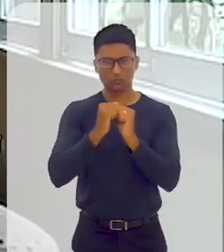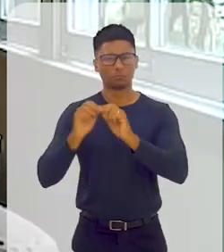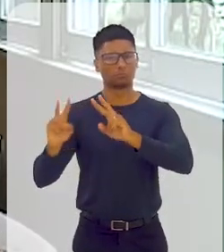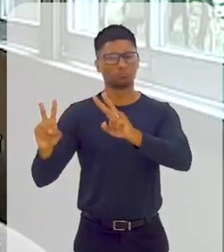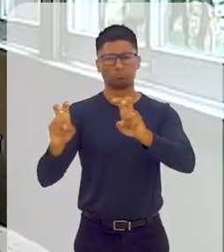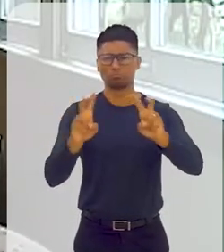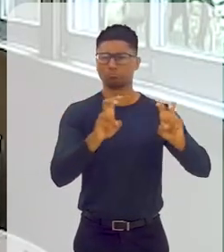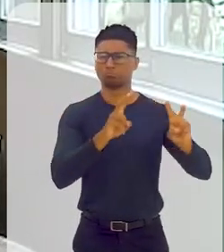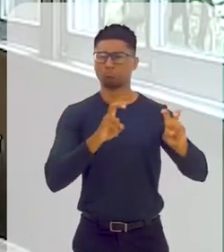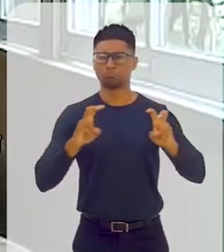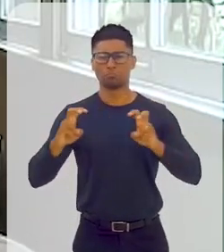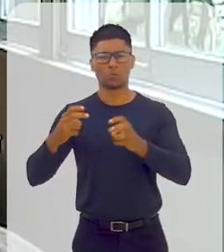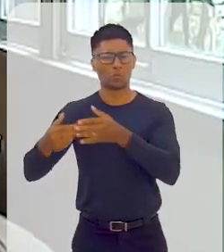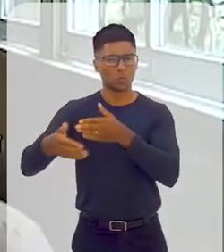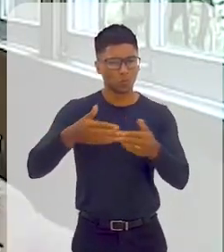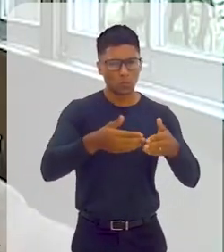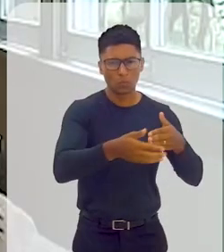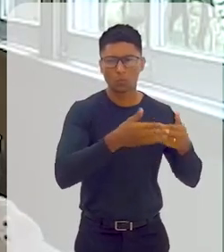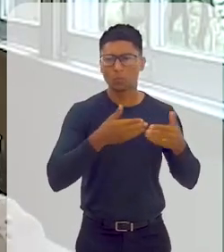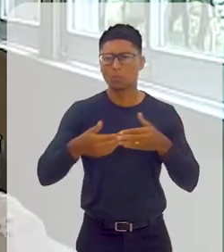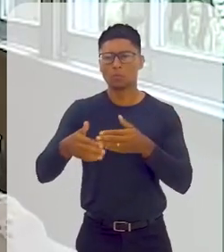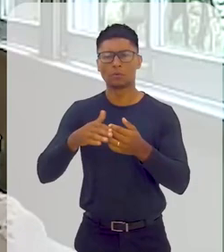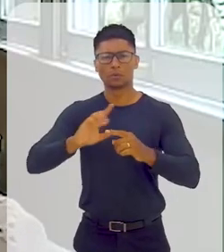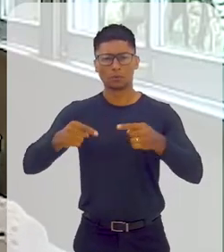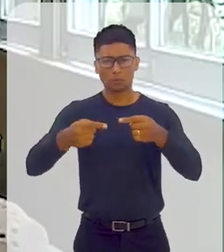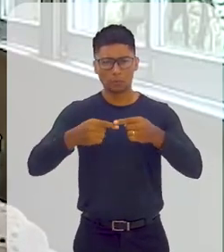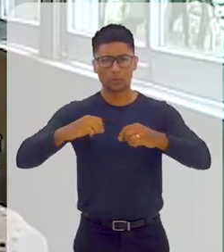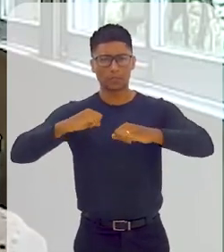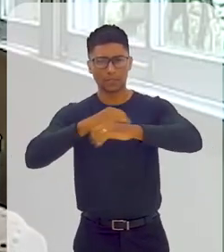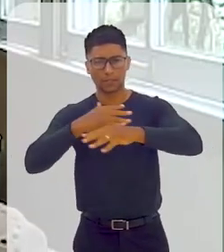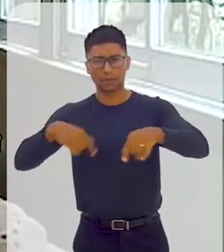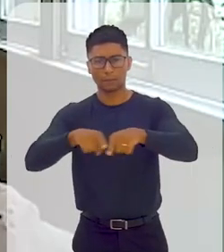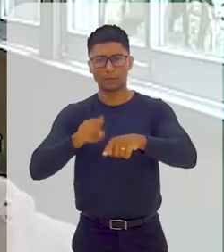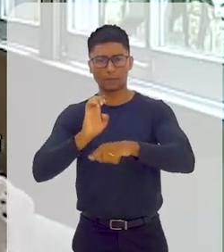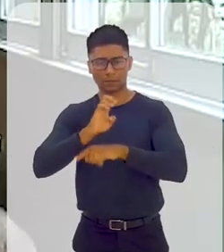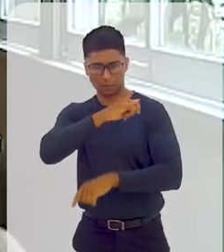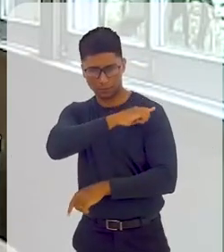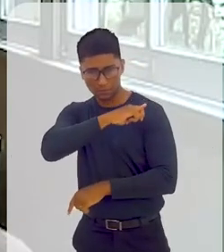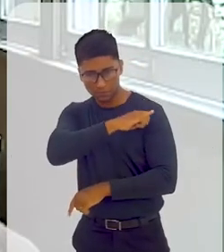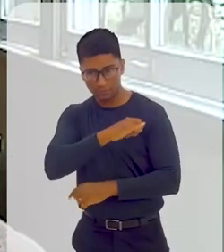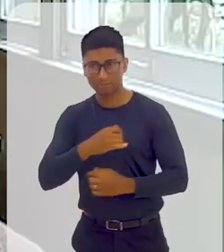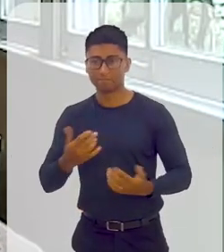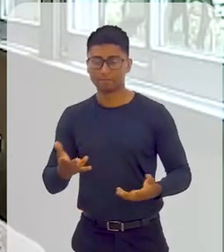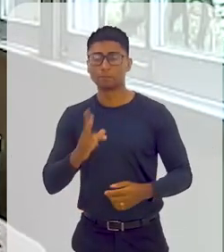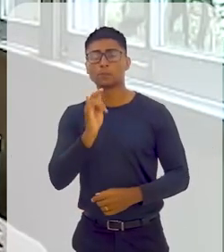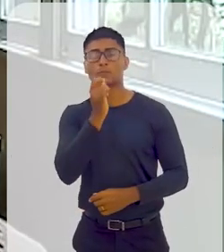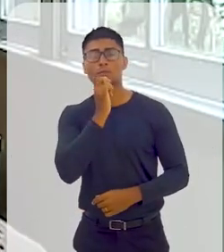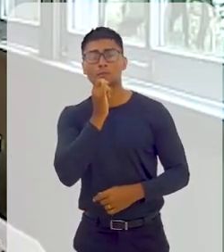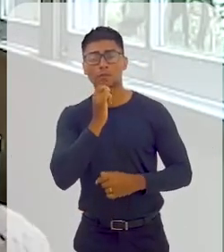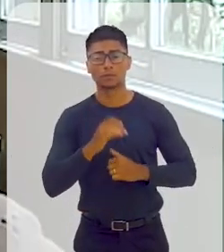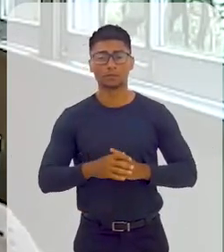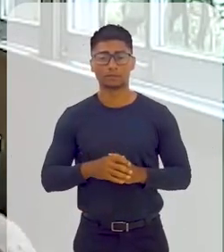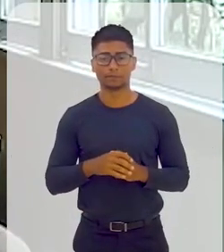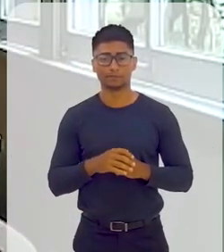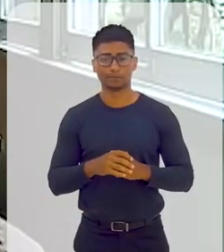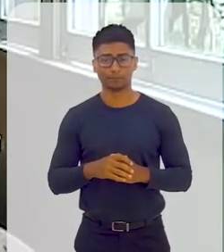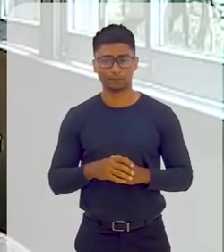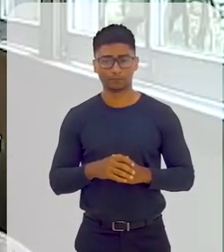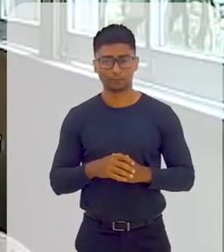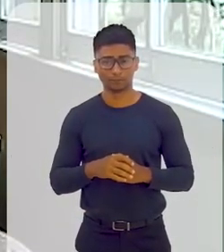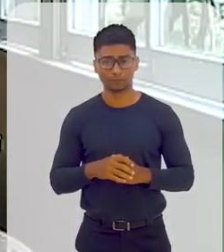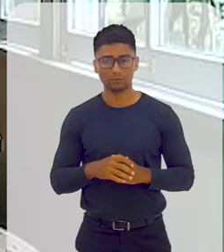cidade e ao estado do Rio, como, por exemplo, quando foi agora a tragédia de Petrópolis. Nós